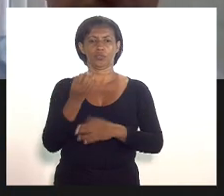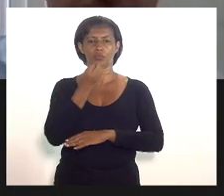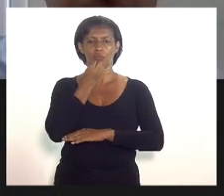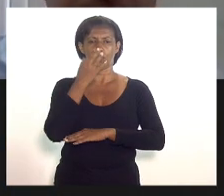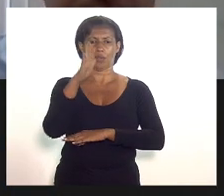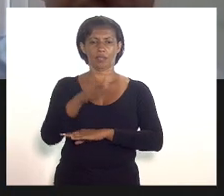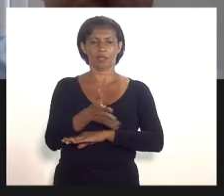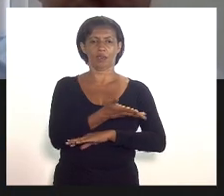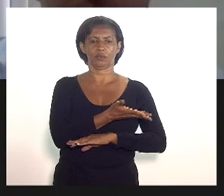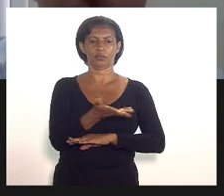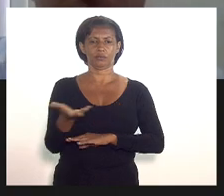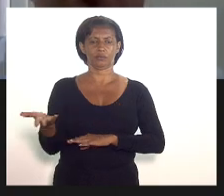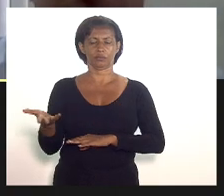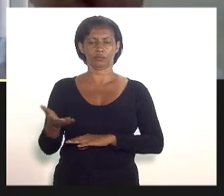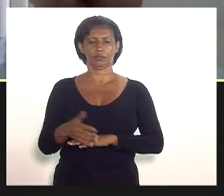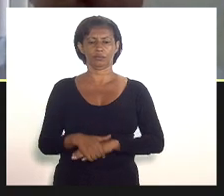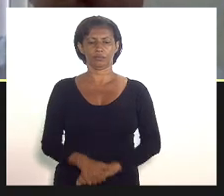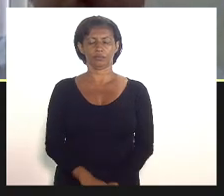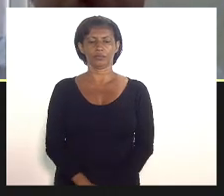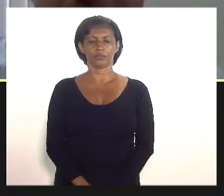tarde as well Obrigado.